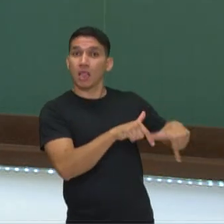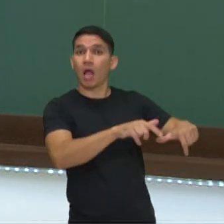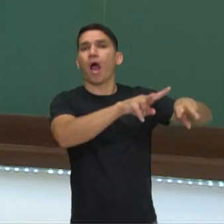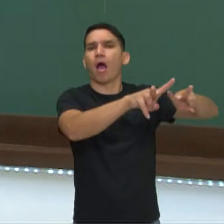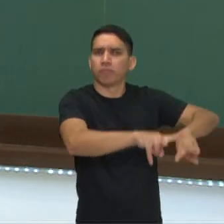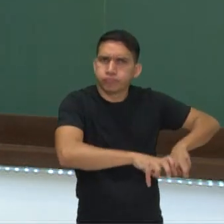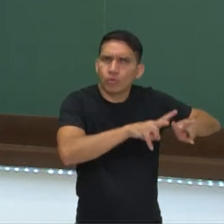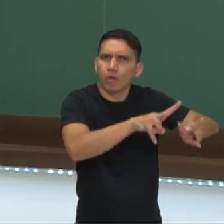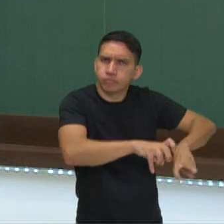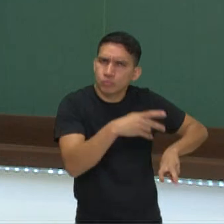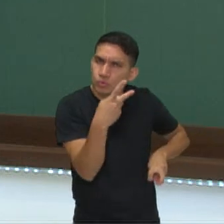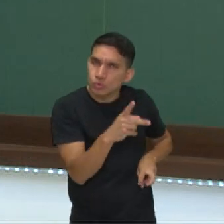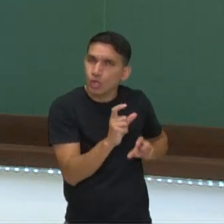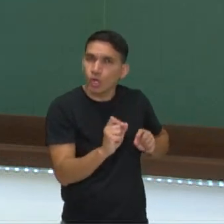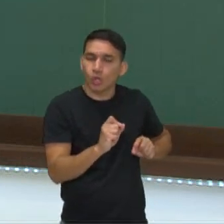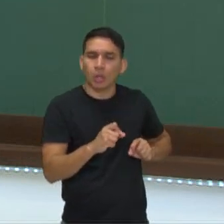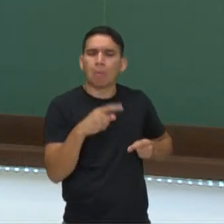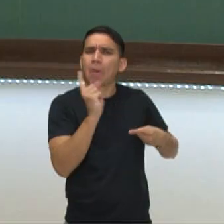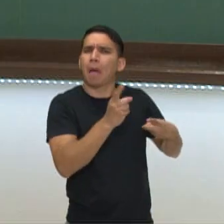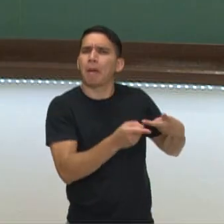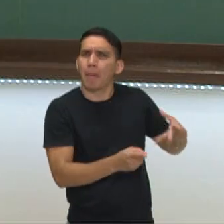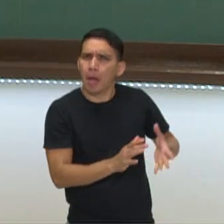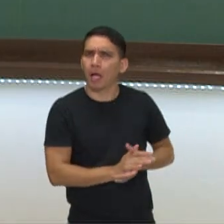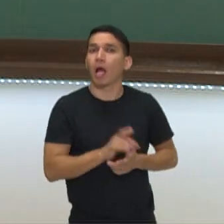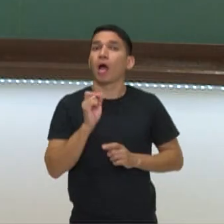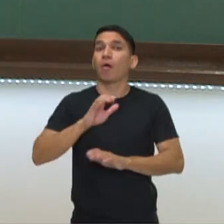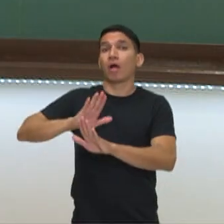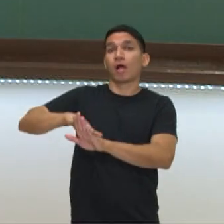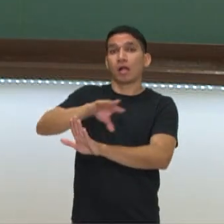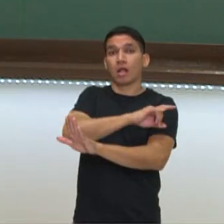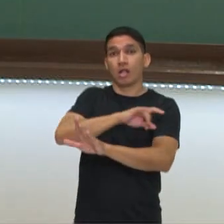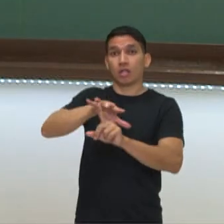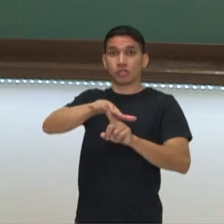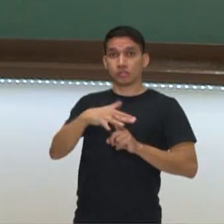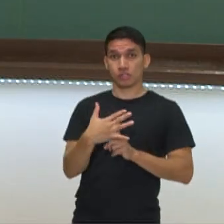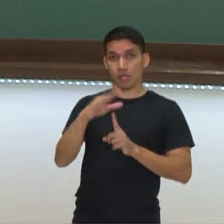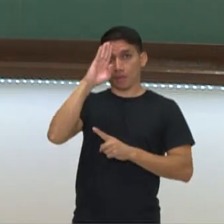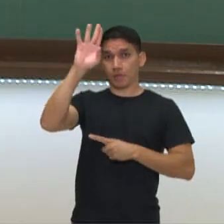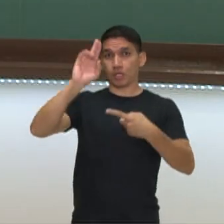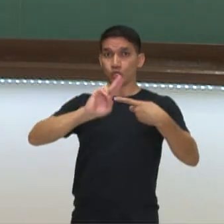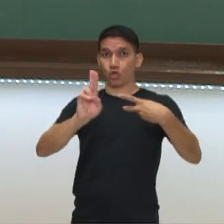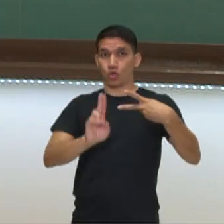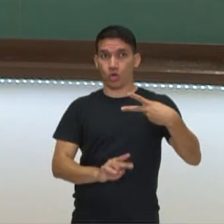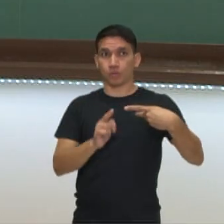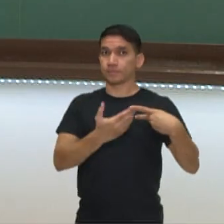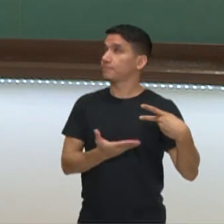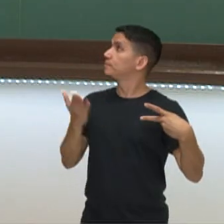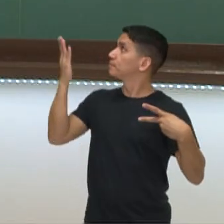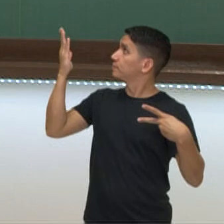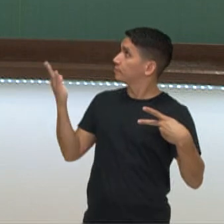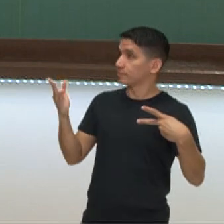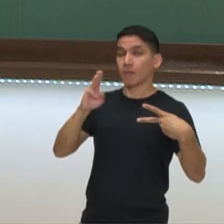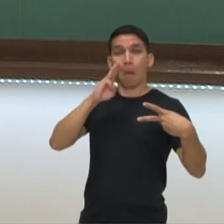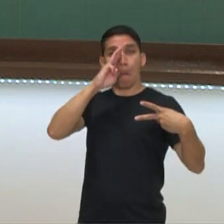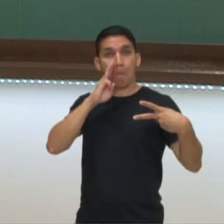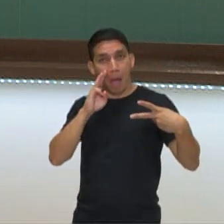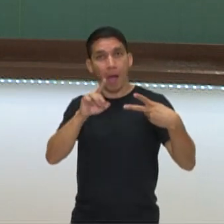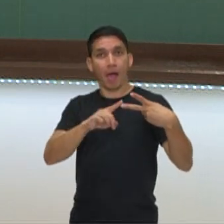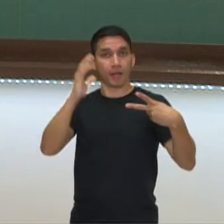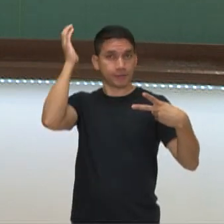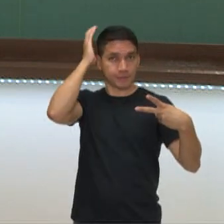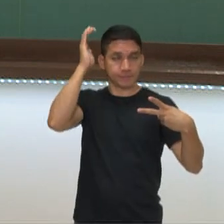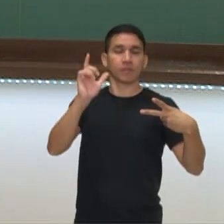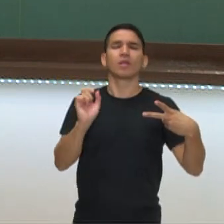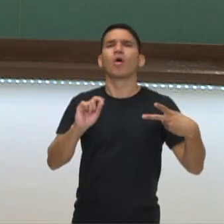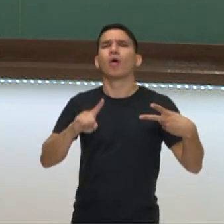explorados, as ideias socialistas, principalmente as ideias de Karl Marx e Friedrich Engels, ganharam força, ganharam